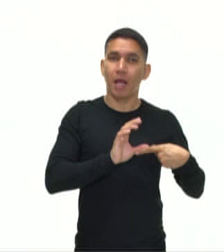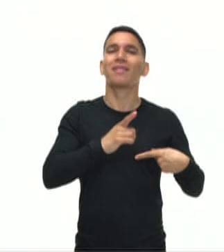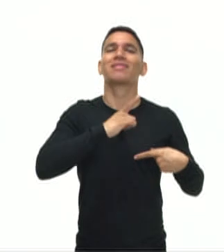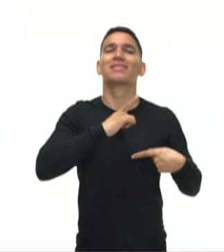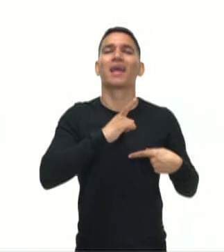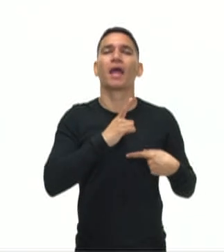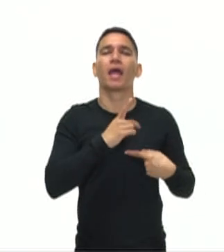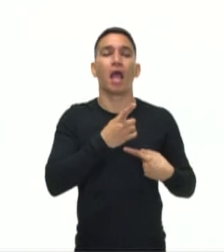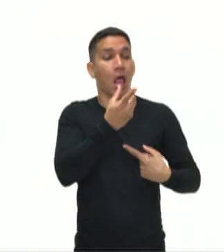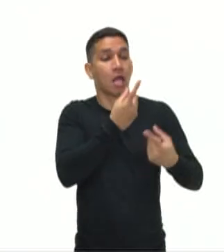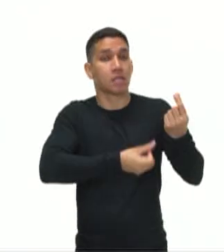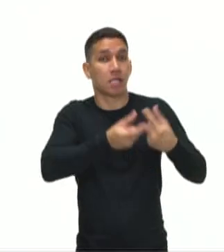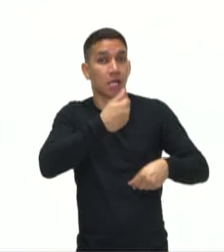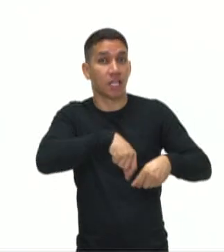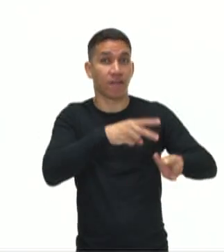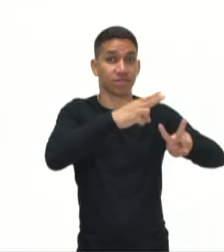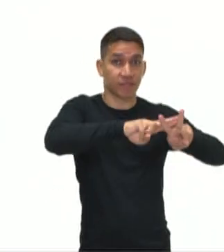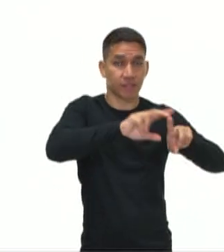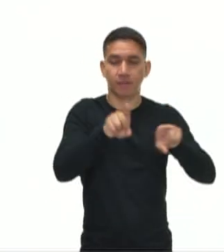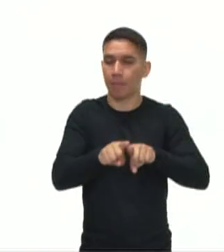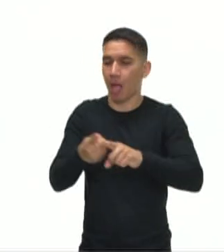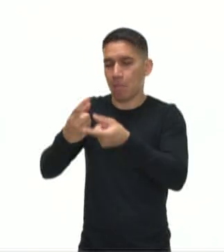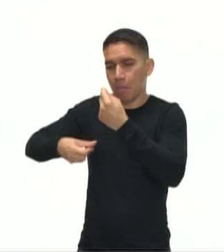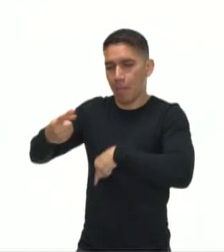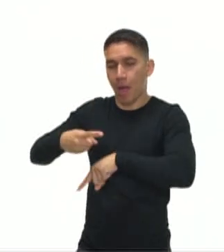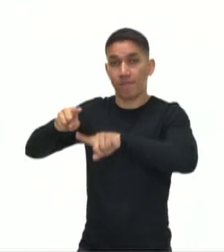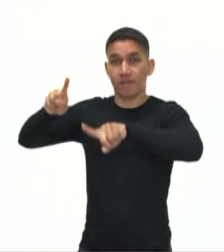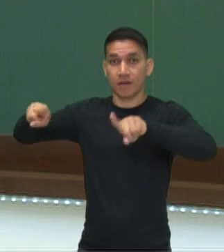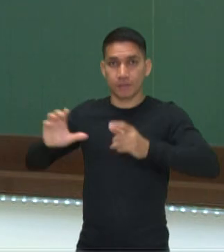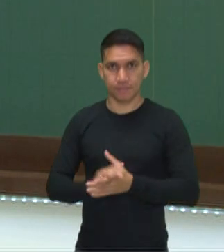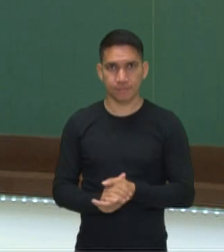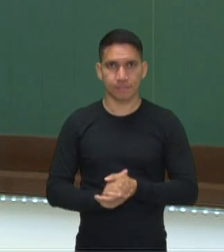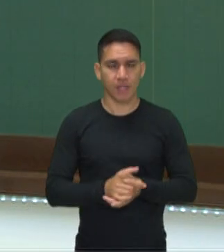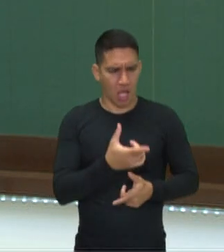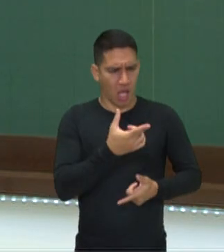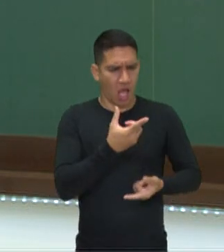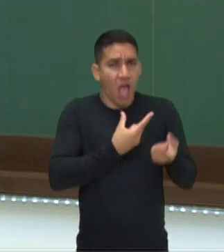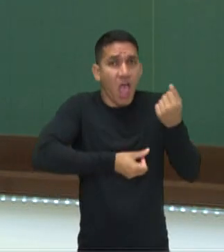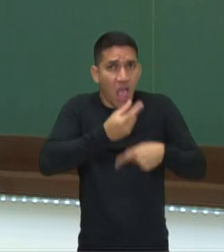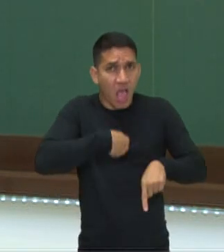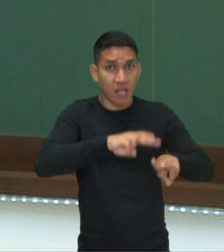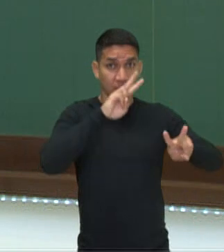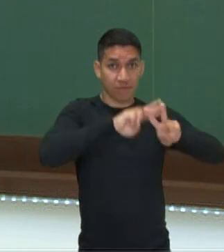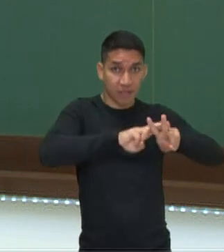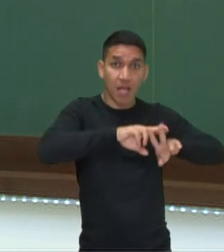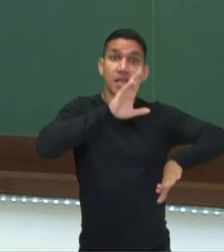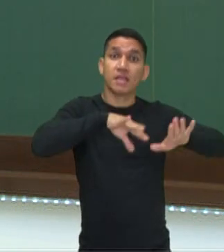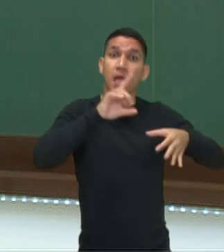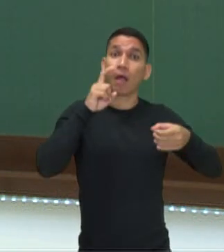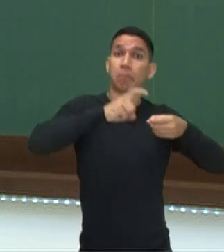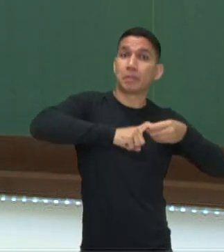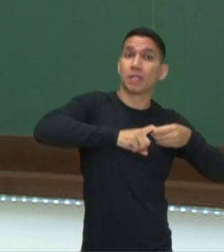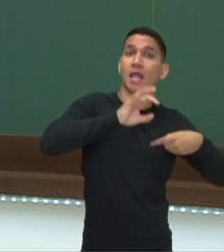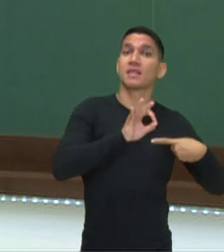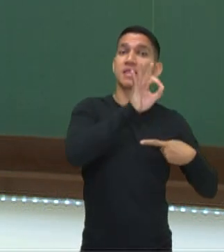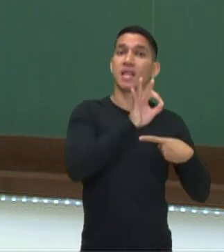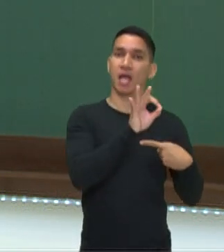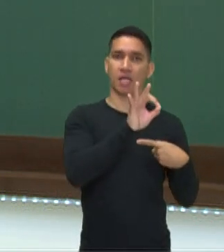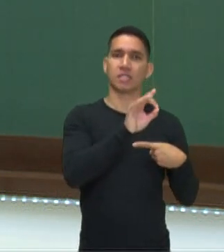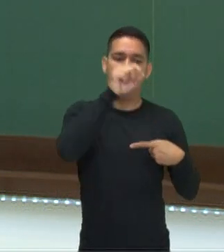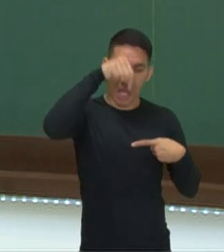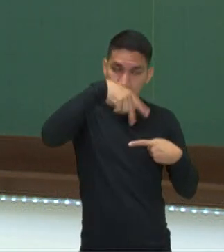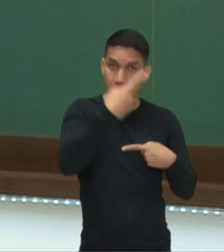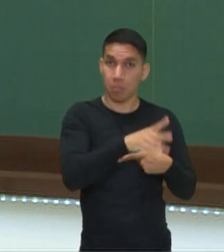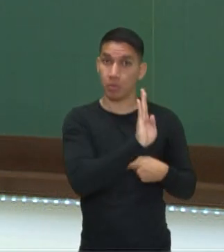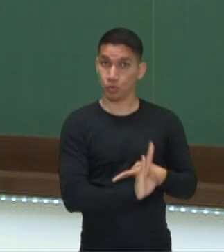fixa e renda variável. A renda fixa é aquela que depende de uma taxa. No Brasil é utilizada a